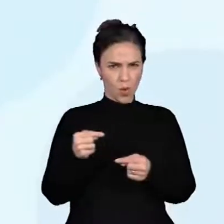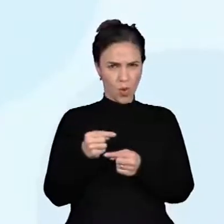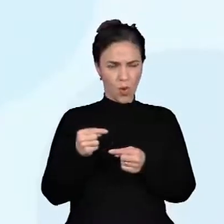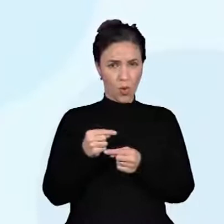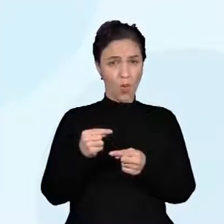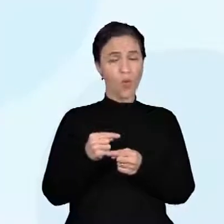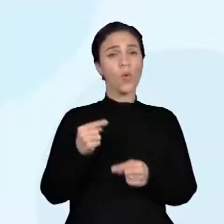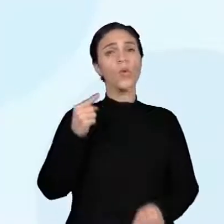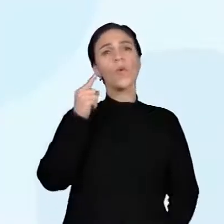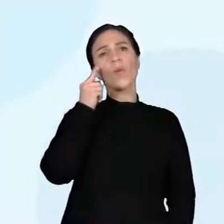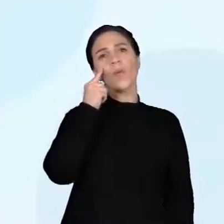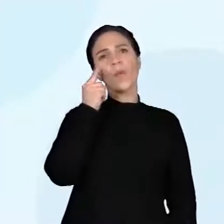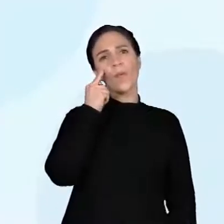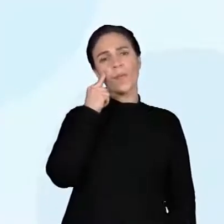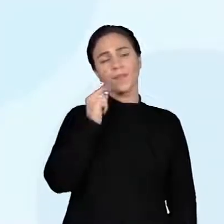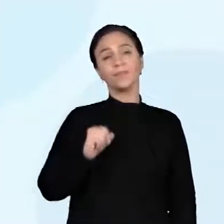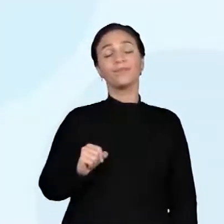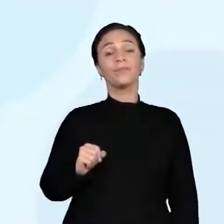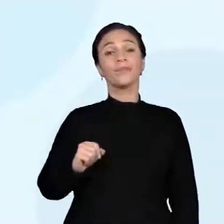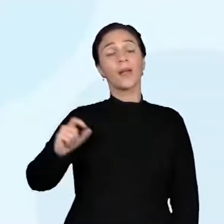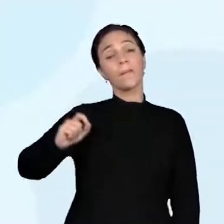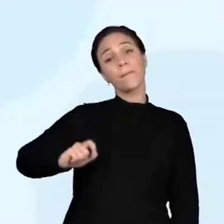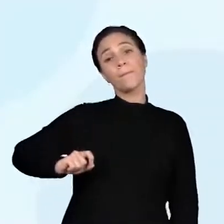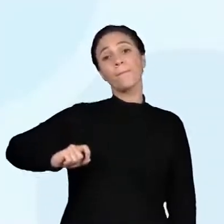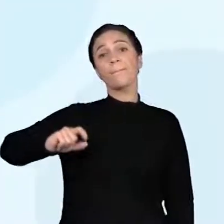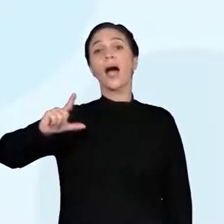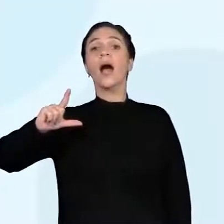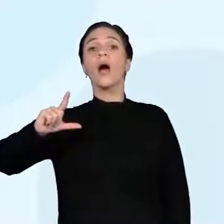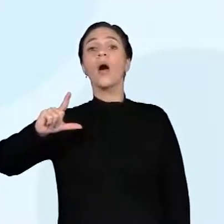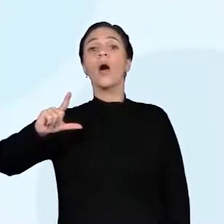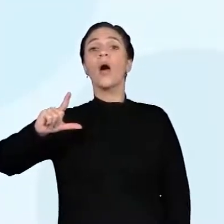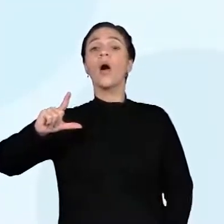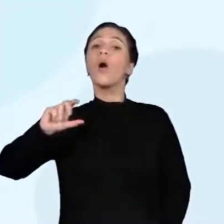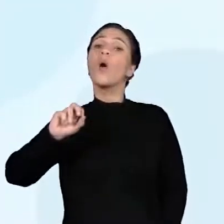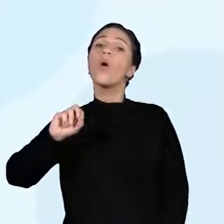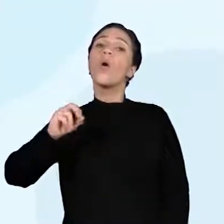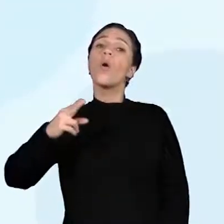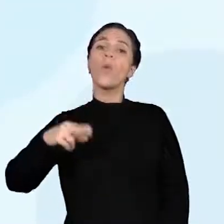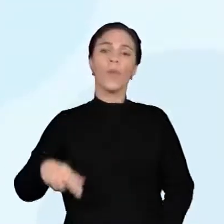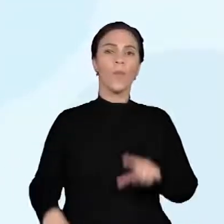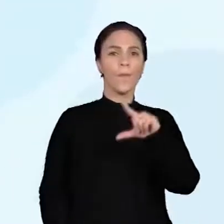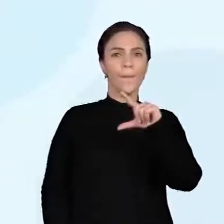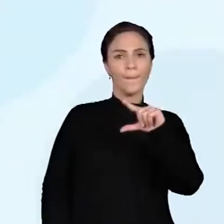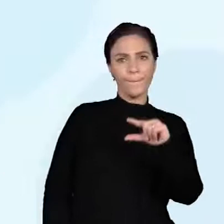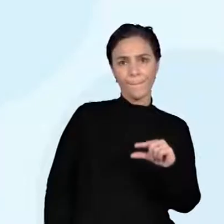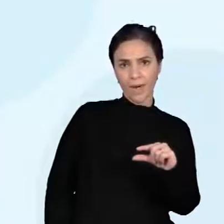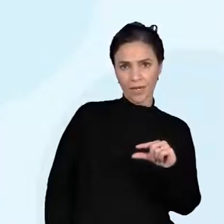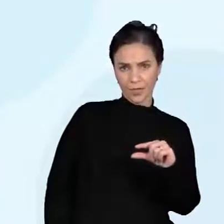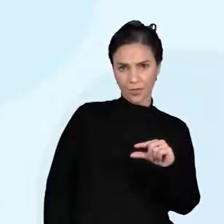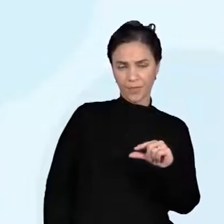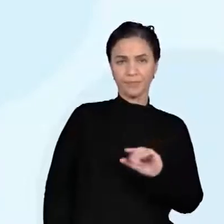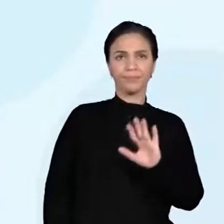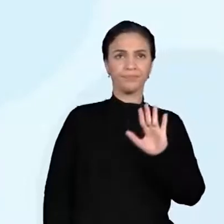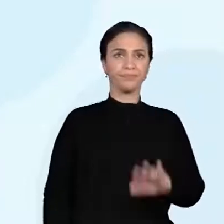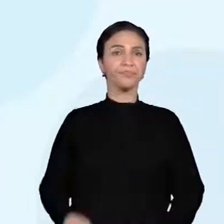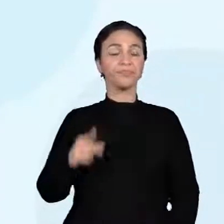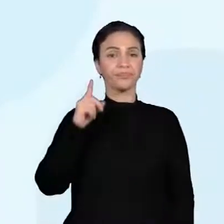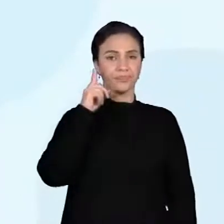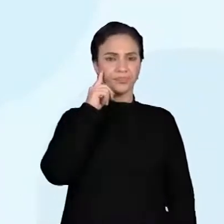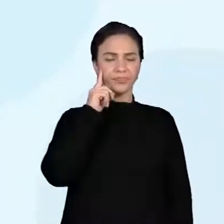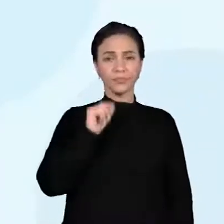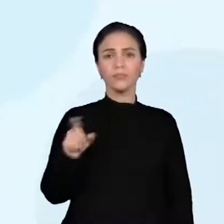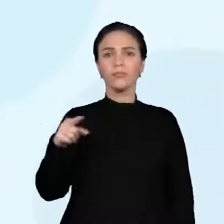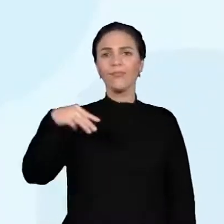descobri que 38, esse 38 ele veio daqui, Da nossa adição. Ele é maior